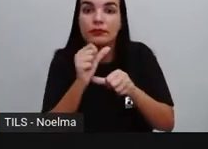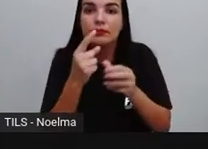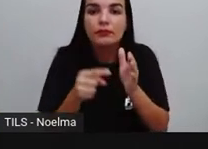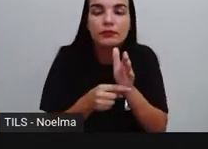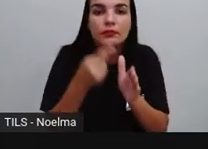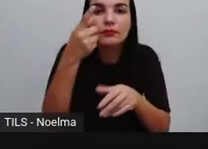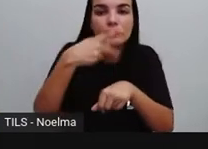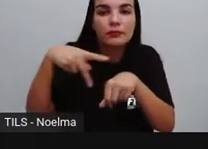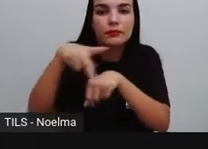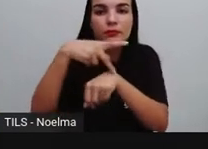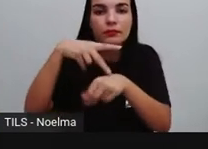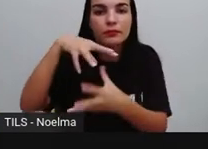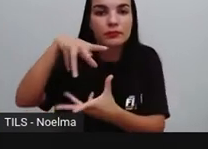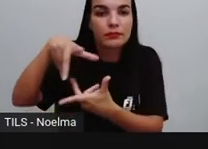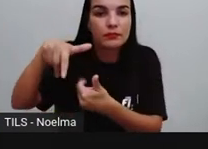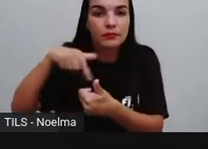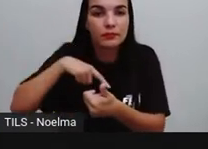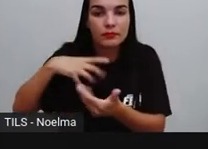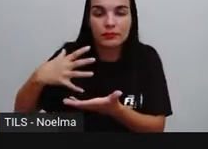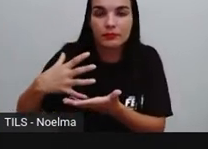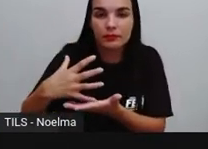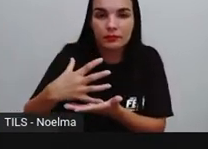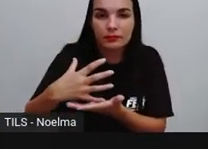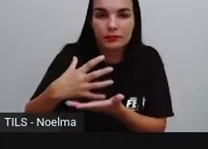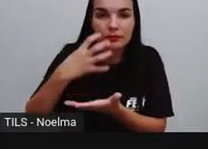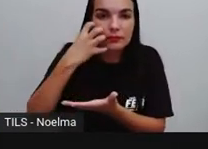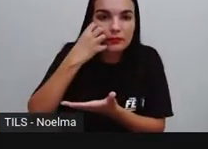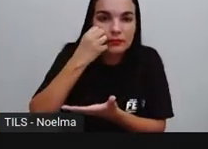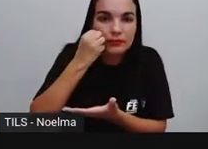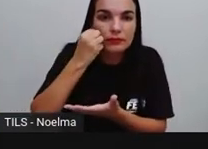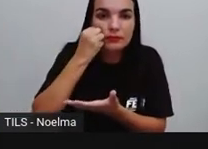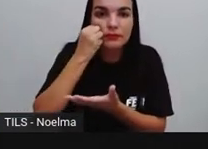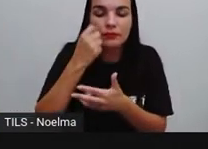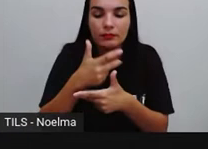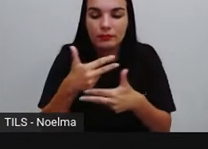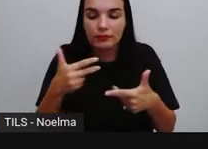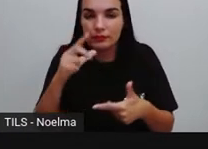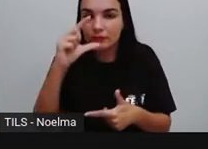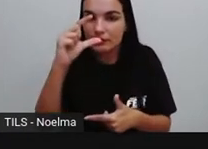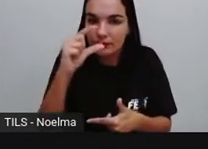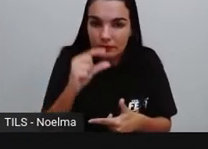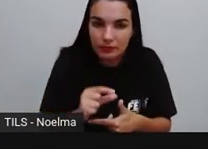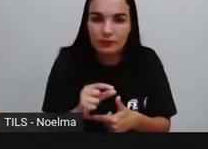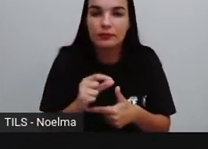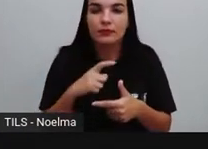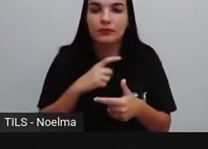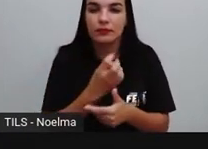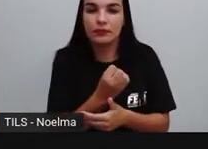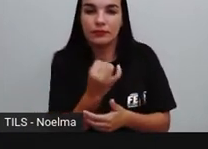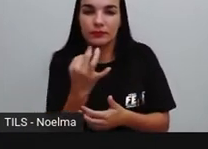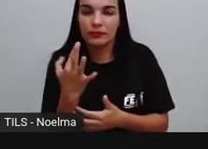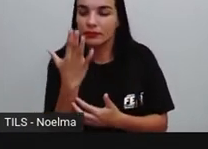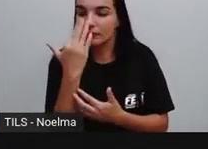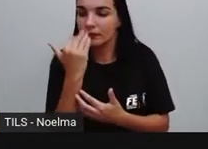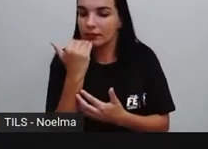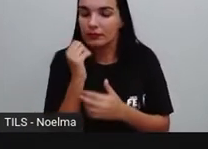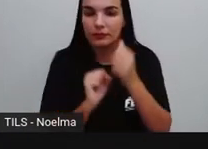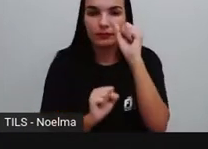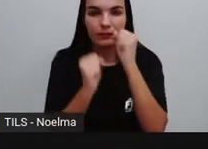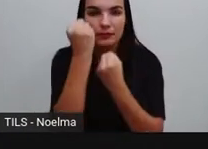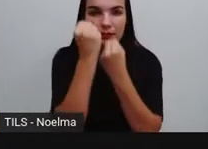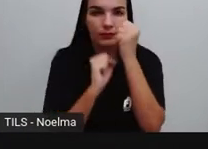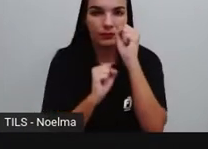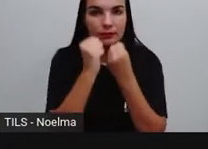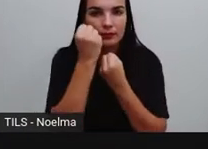a adotar medidas para diminuir a quantidade de açúcar nos alimentos industrializados. Prestem